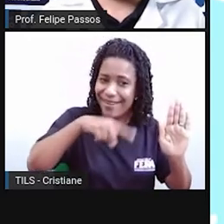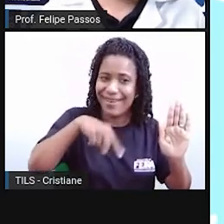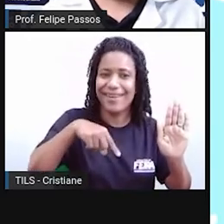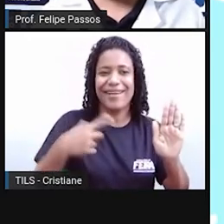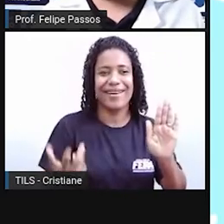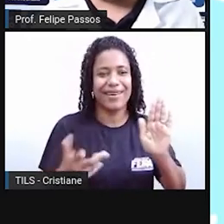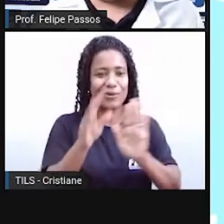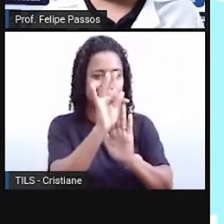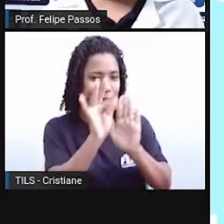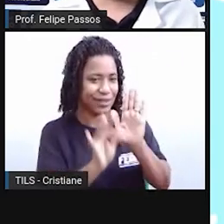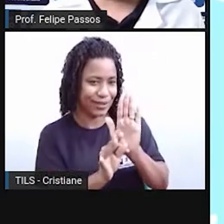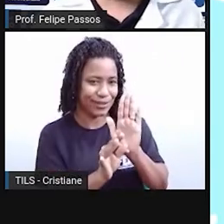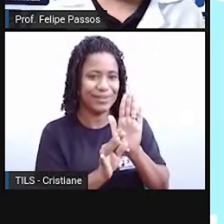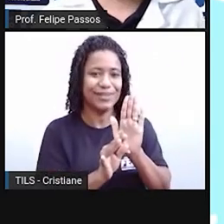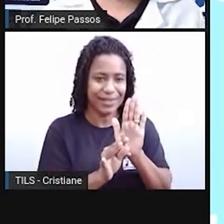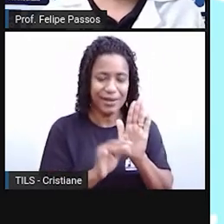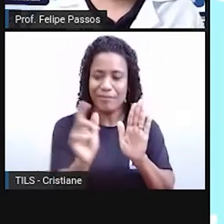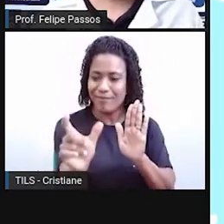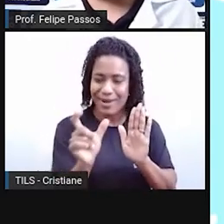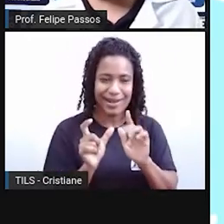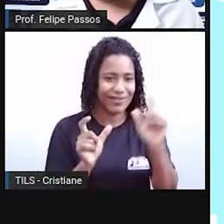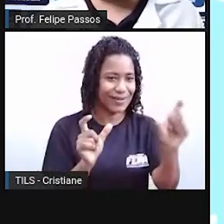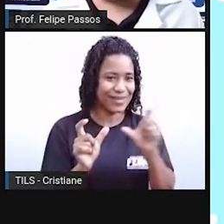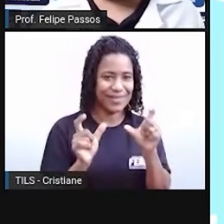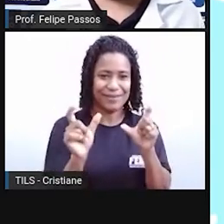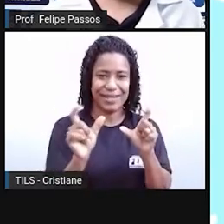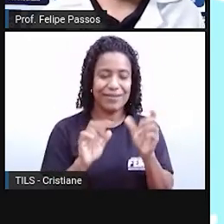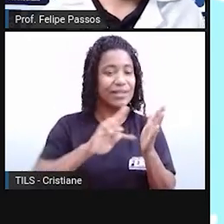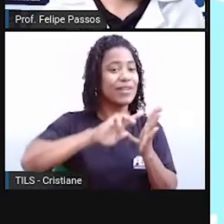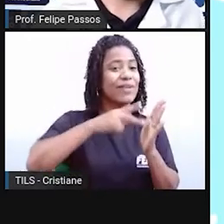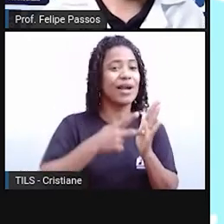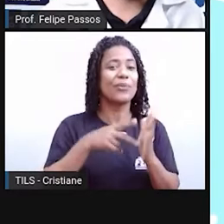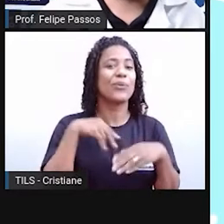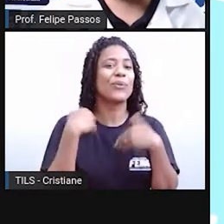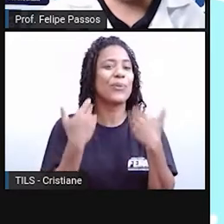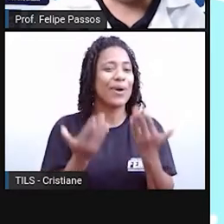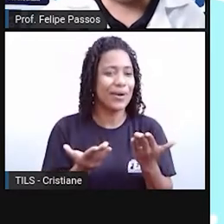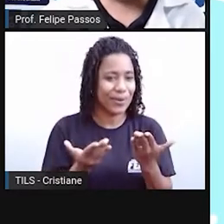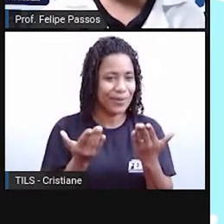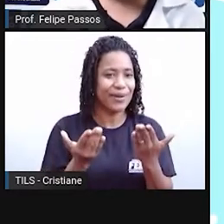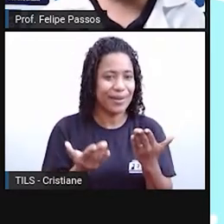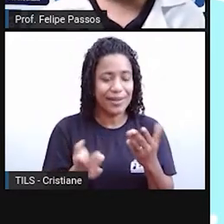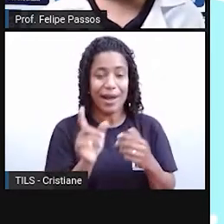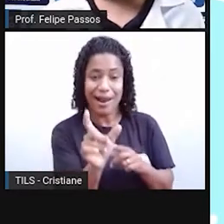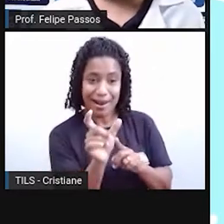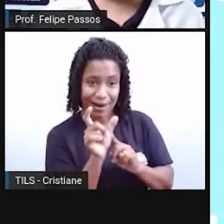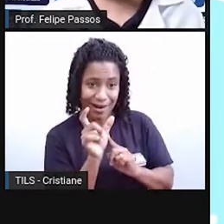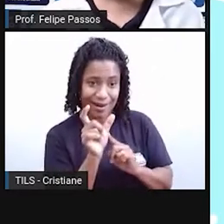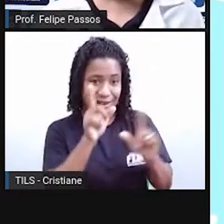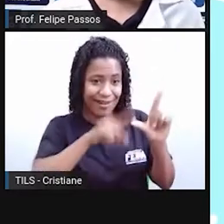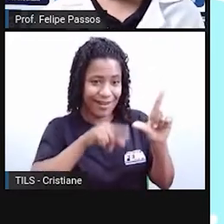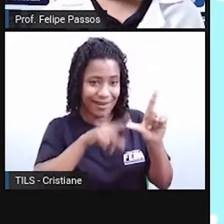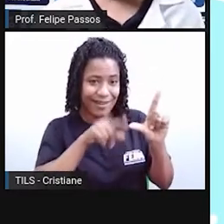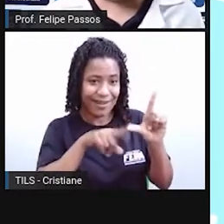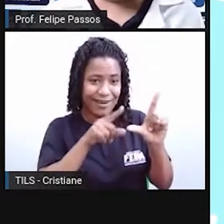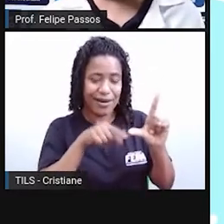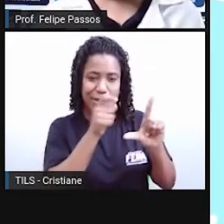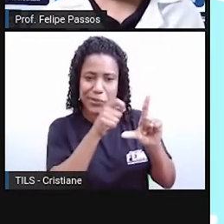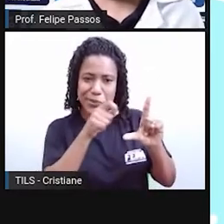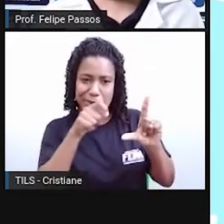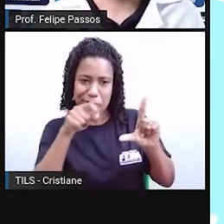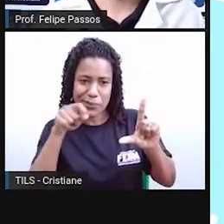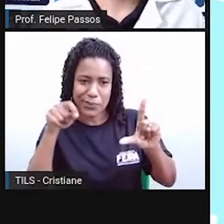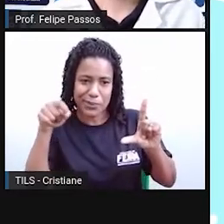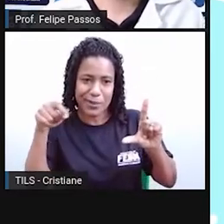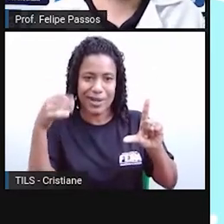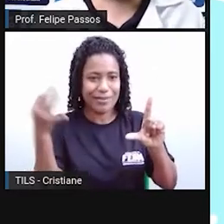listar itens e dar o significado desses itens. Qual é a grafia correta? Como você escreve corretamente aquela